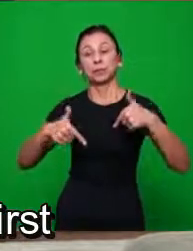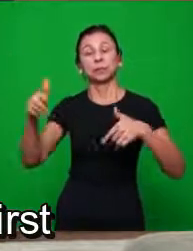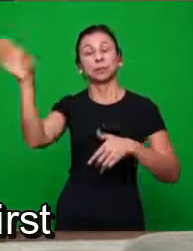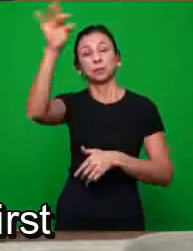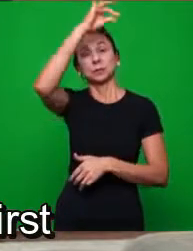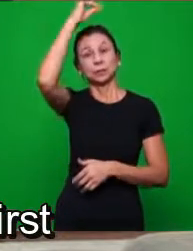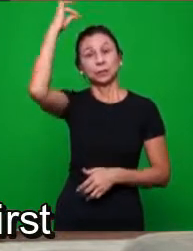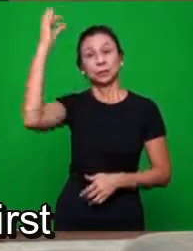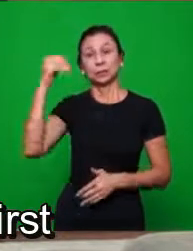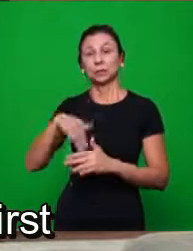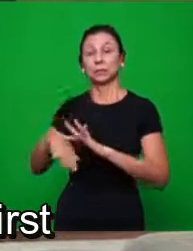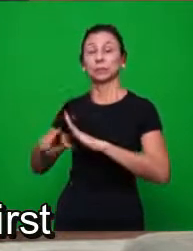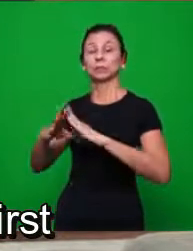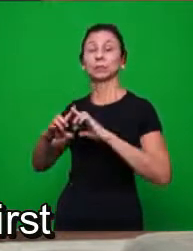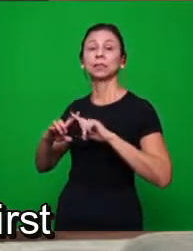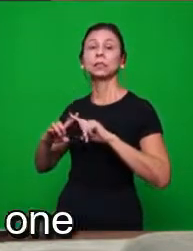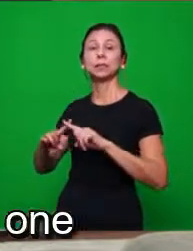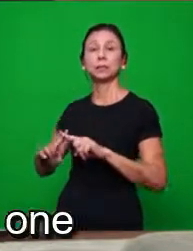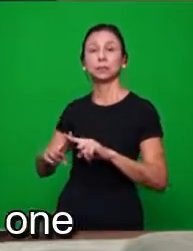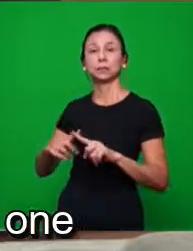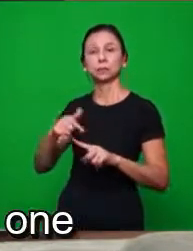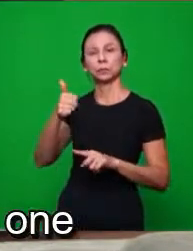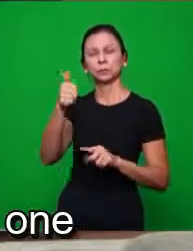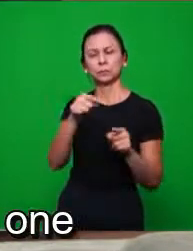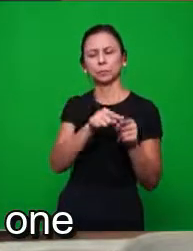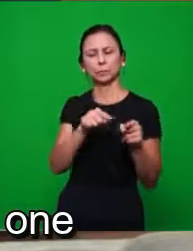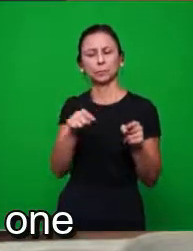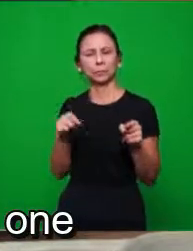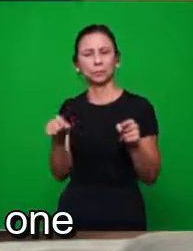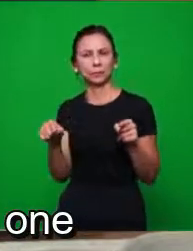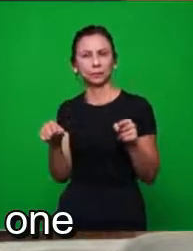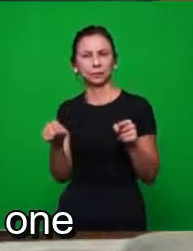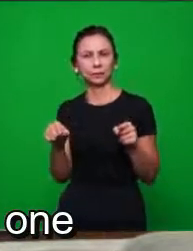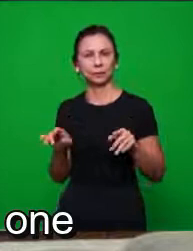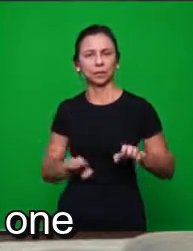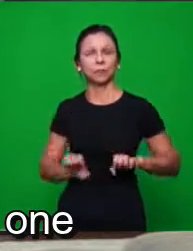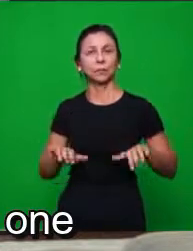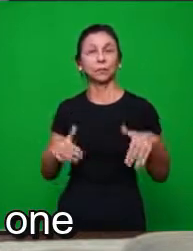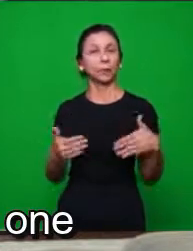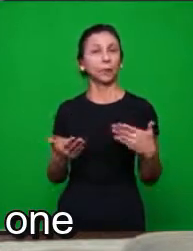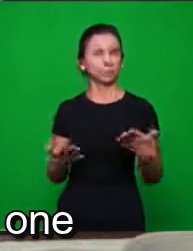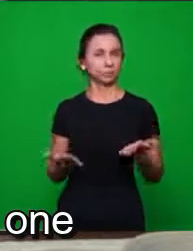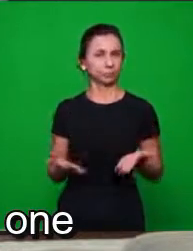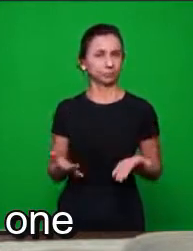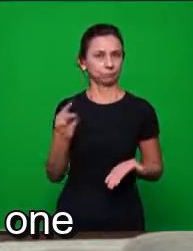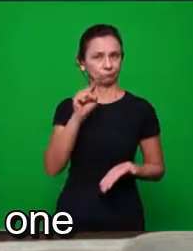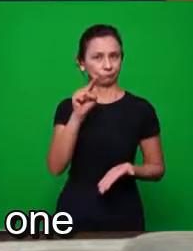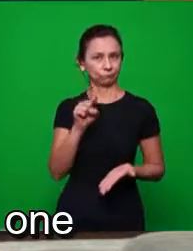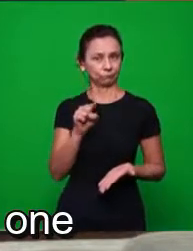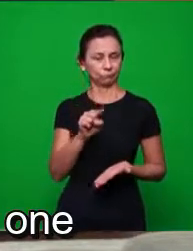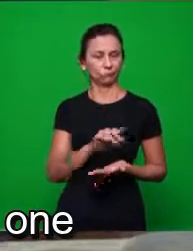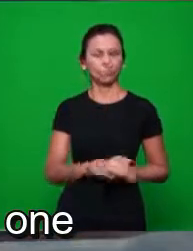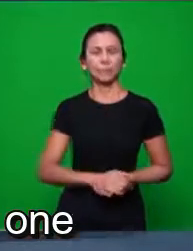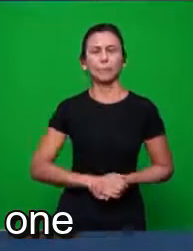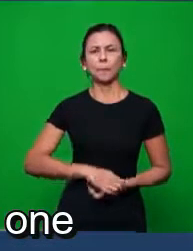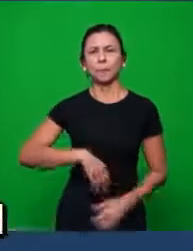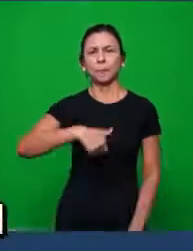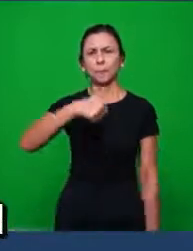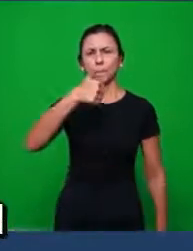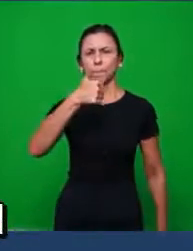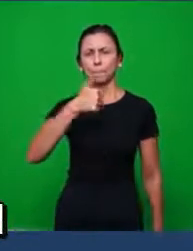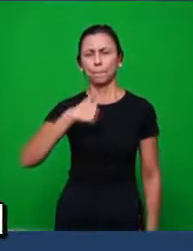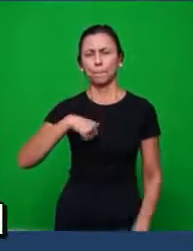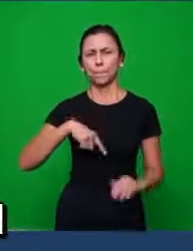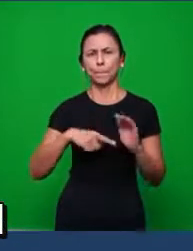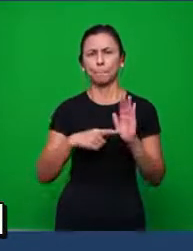na vida da igreja no primeiro período na igreja de Éfeso. Primeiro, cite uma